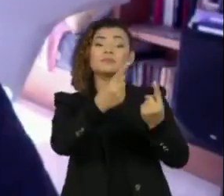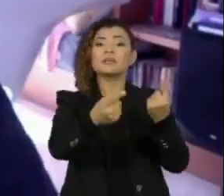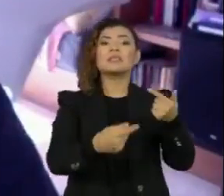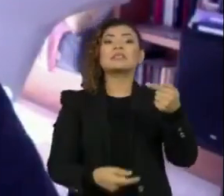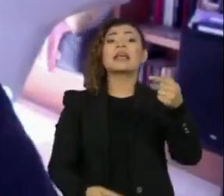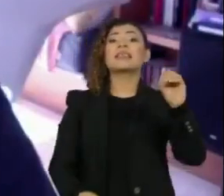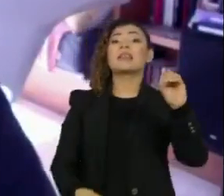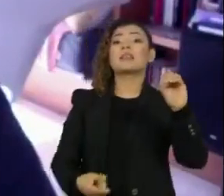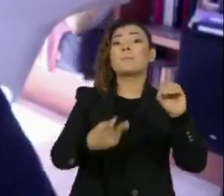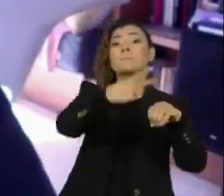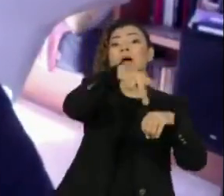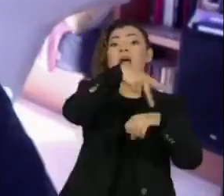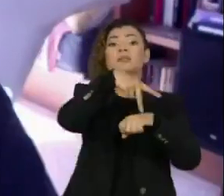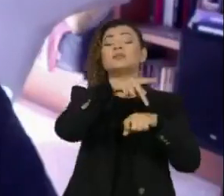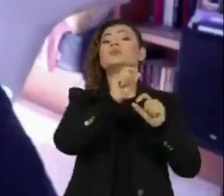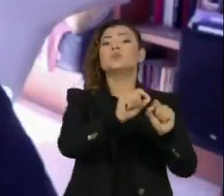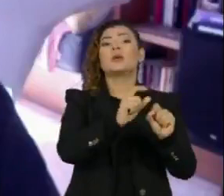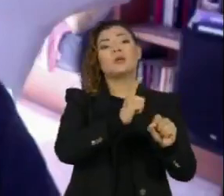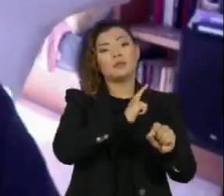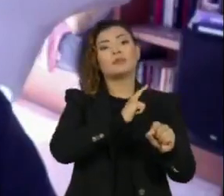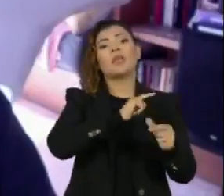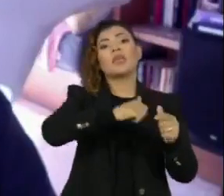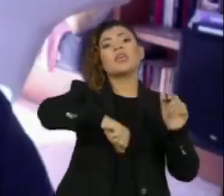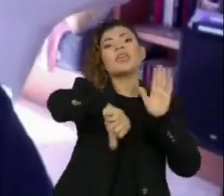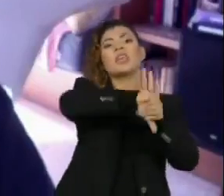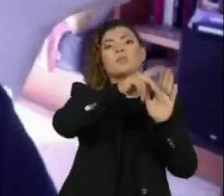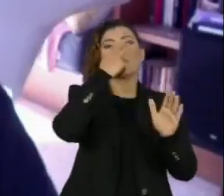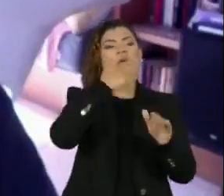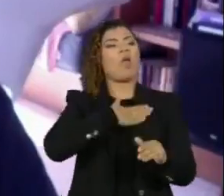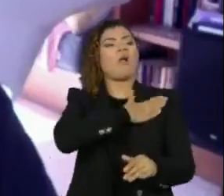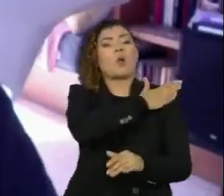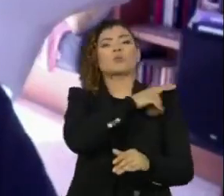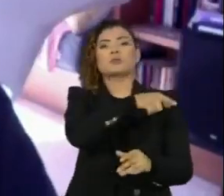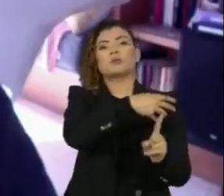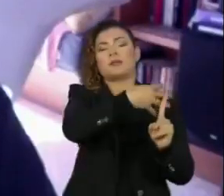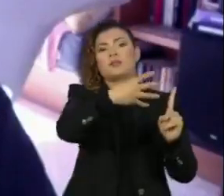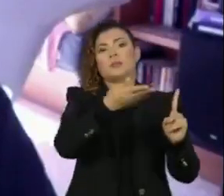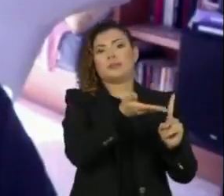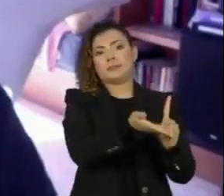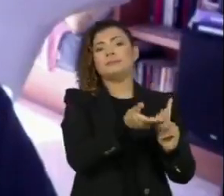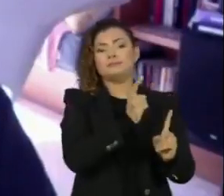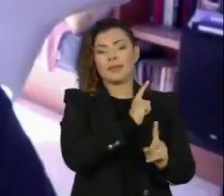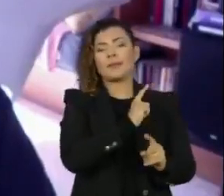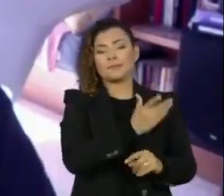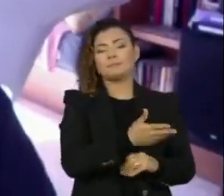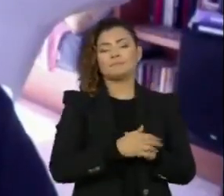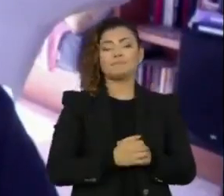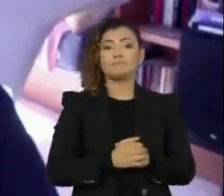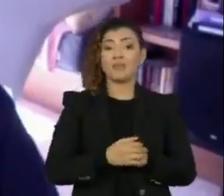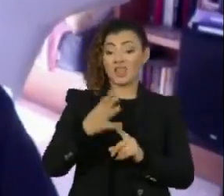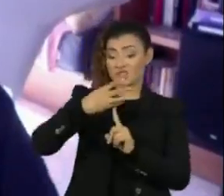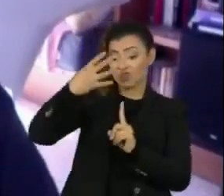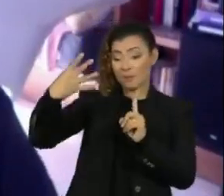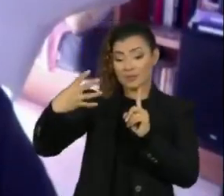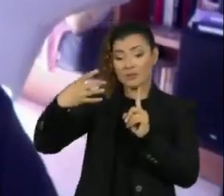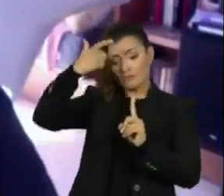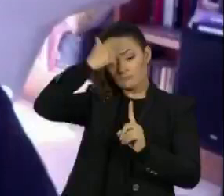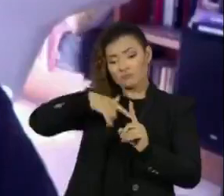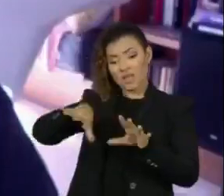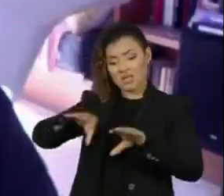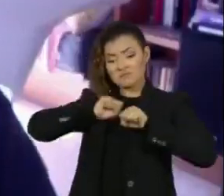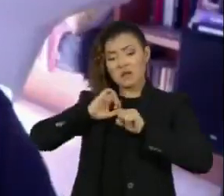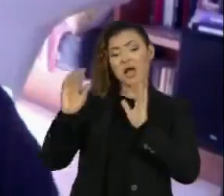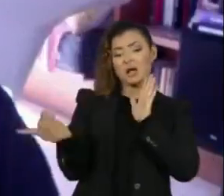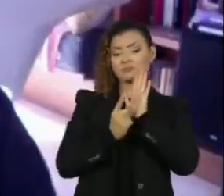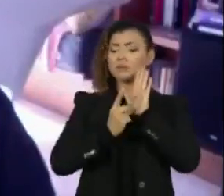mais de 70 países em que ainda há algum tipo de criminalização das pessoas LGBTs, ou seja, ser LGBT, por conta da